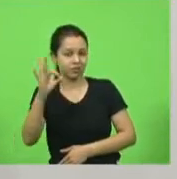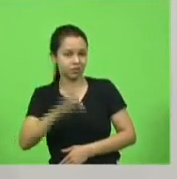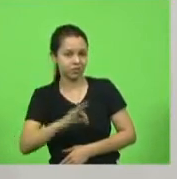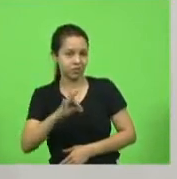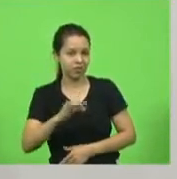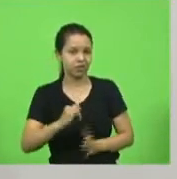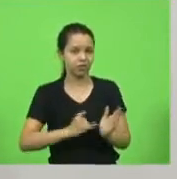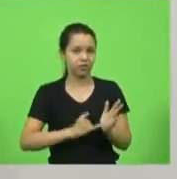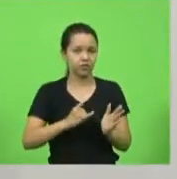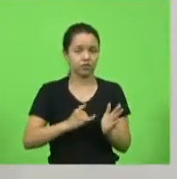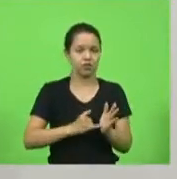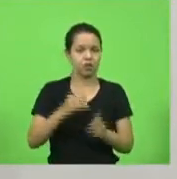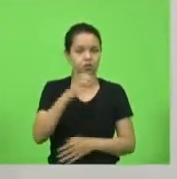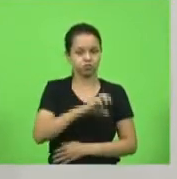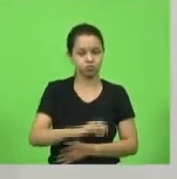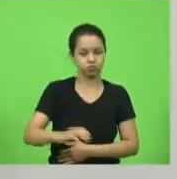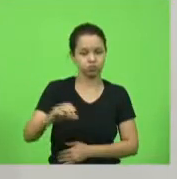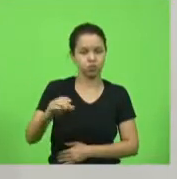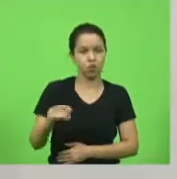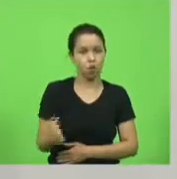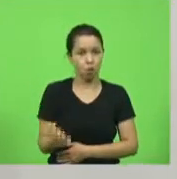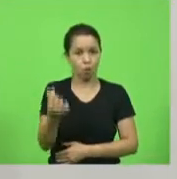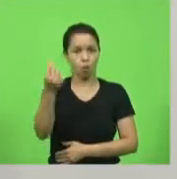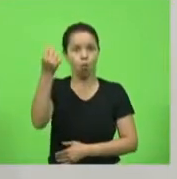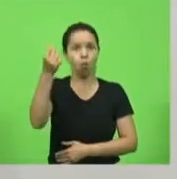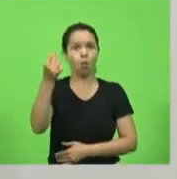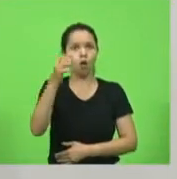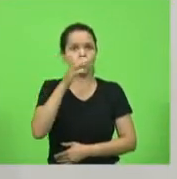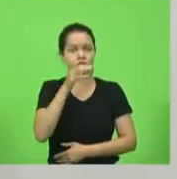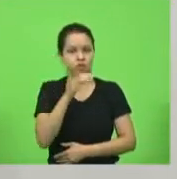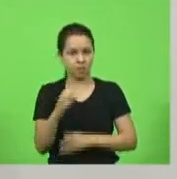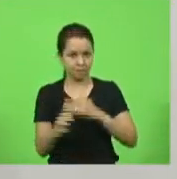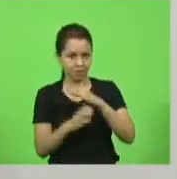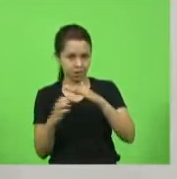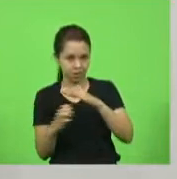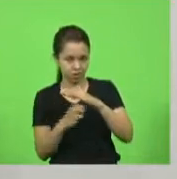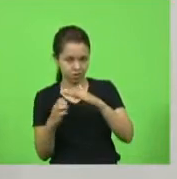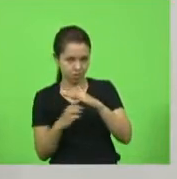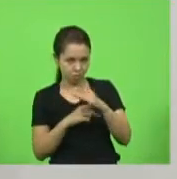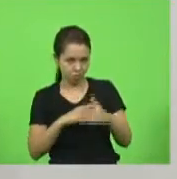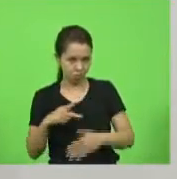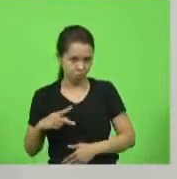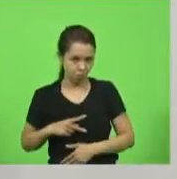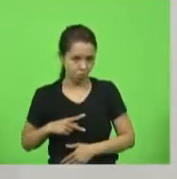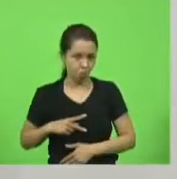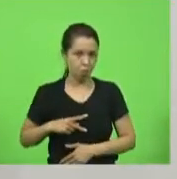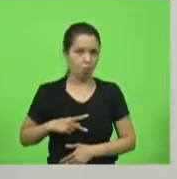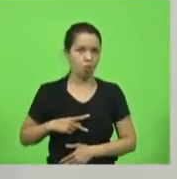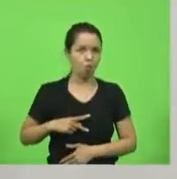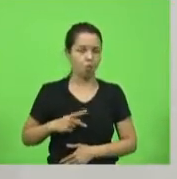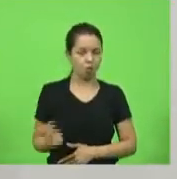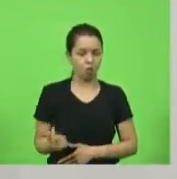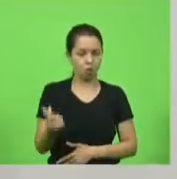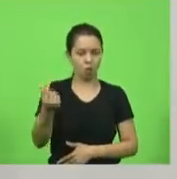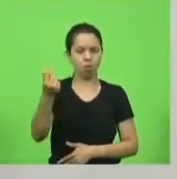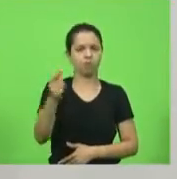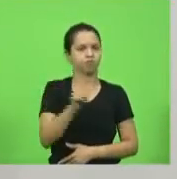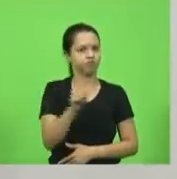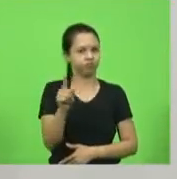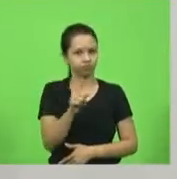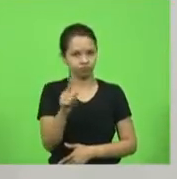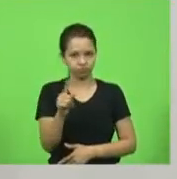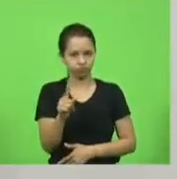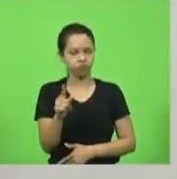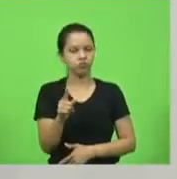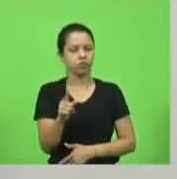milhões de lucro a casam empresa pública não é para gerar lucro é para universalizar o acesso a água potável